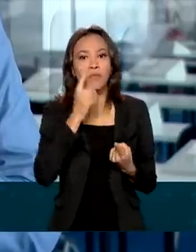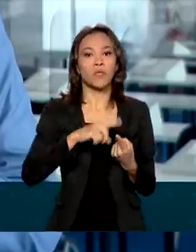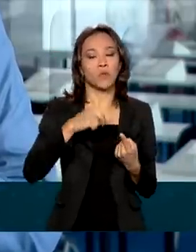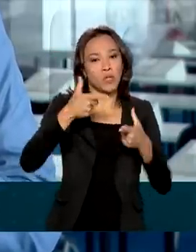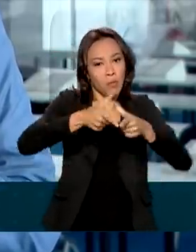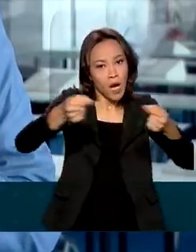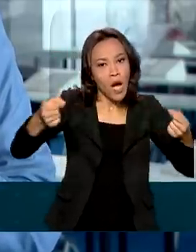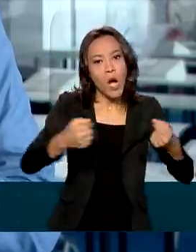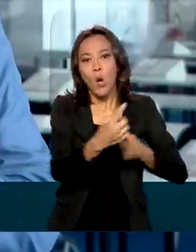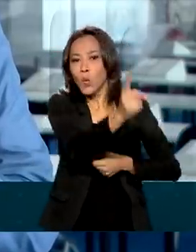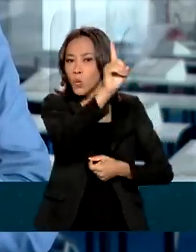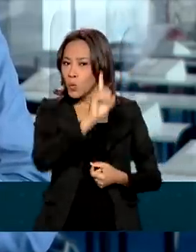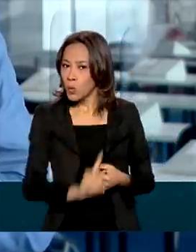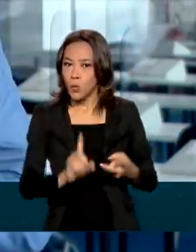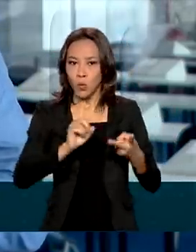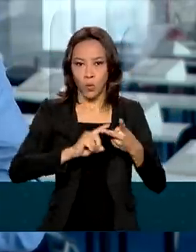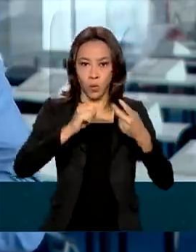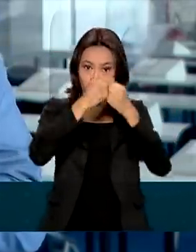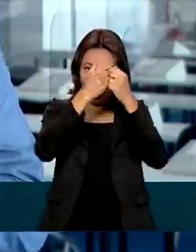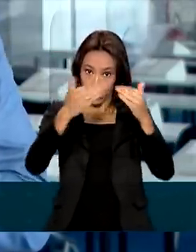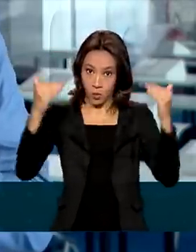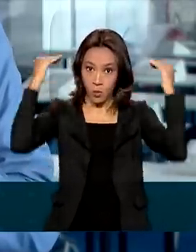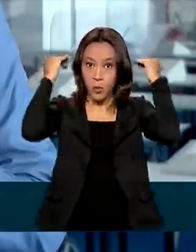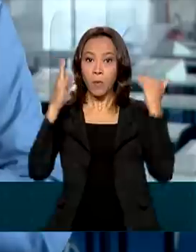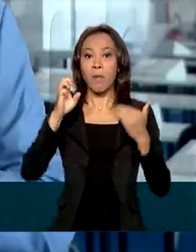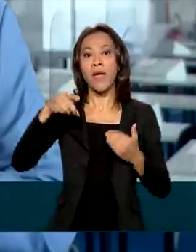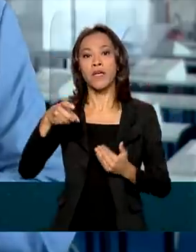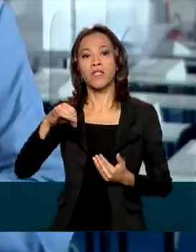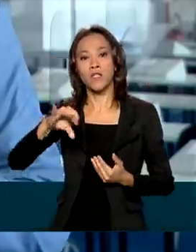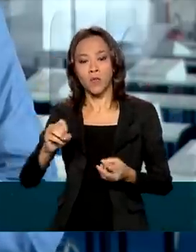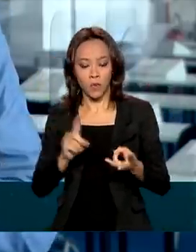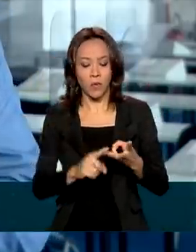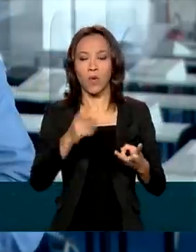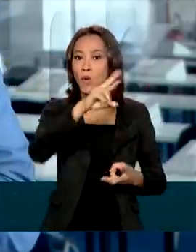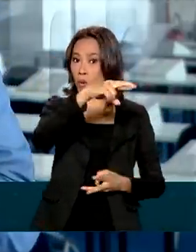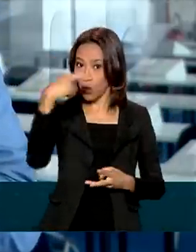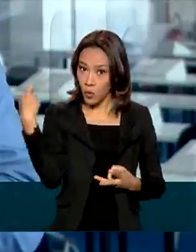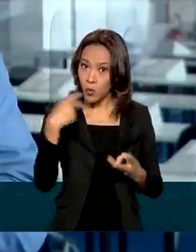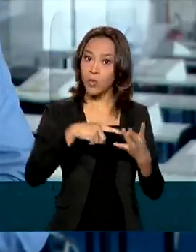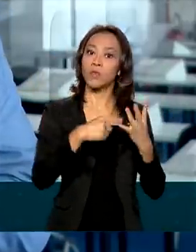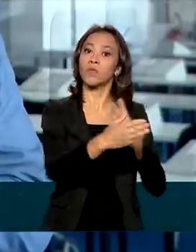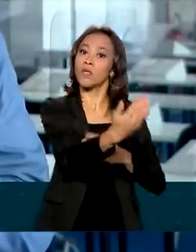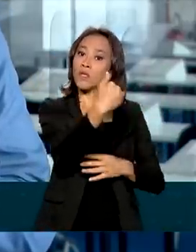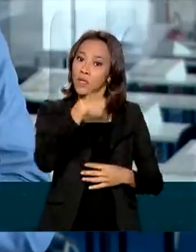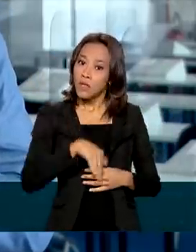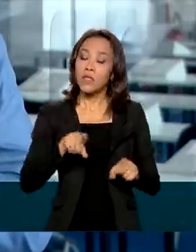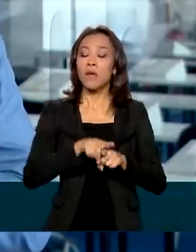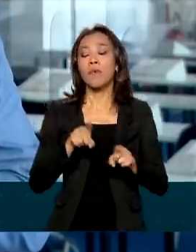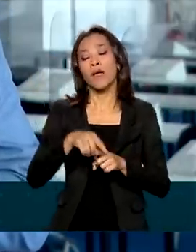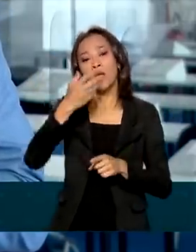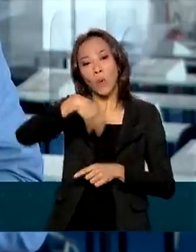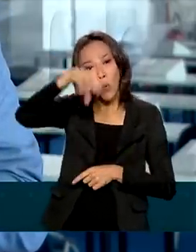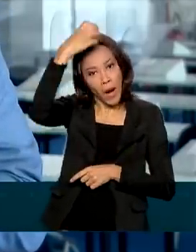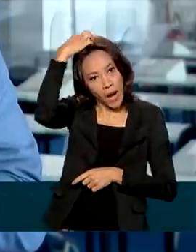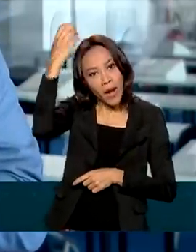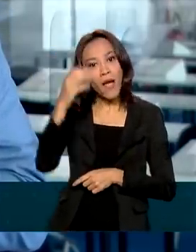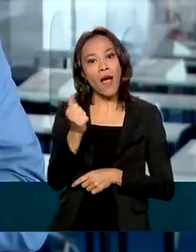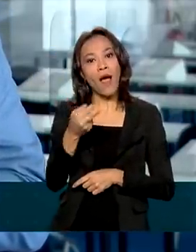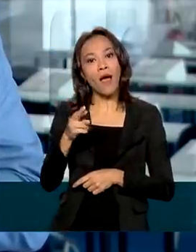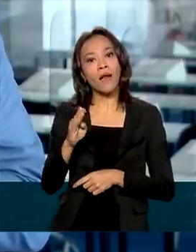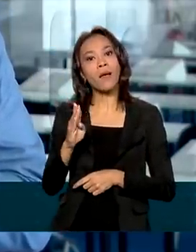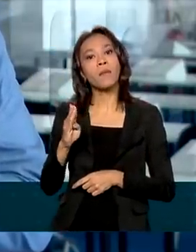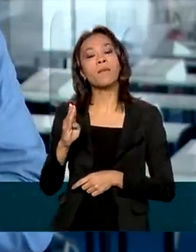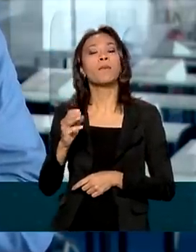japonês, os presidentes mexicanos, russo e também o chinês e o rei árabe não virão. Mas o presidente Jair Bolsonaro